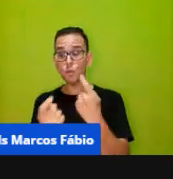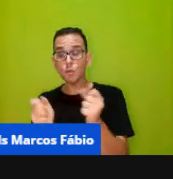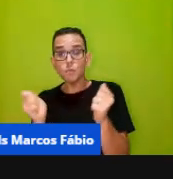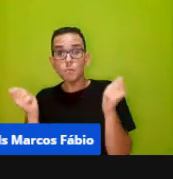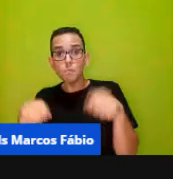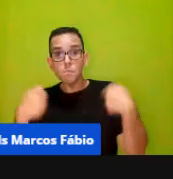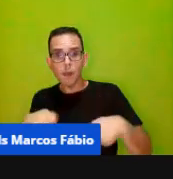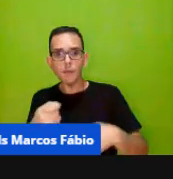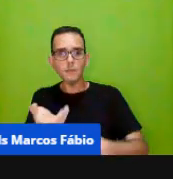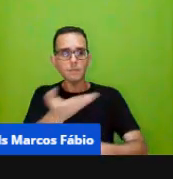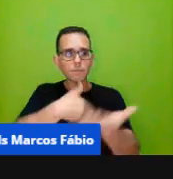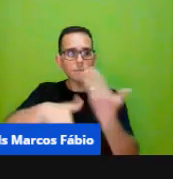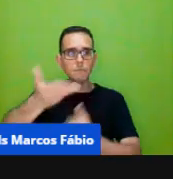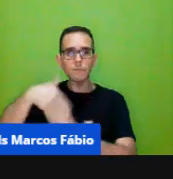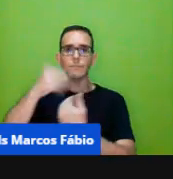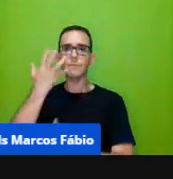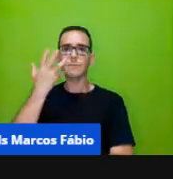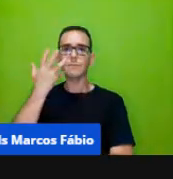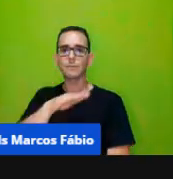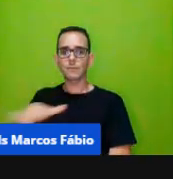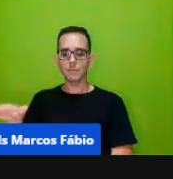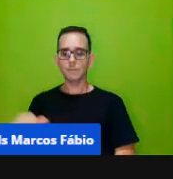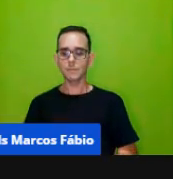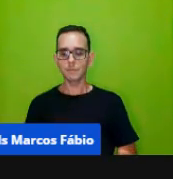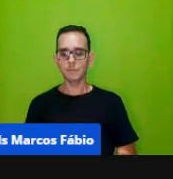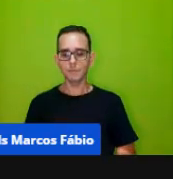crianças ok próximo por favor